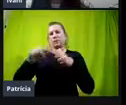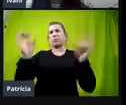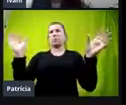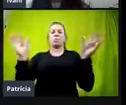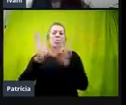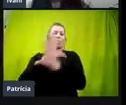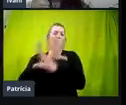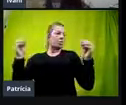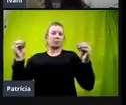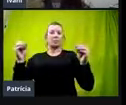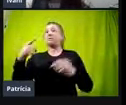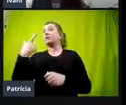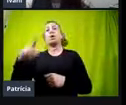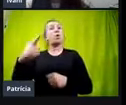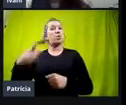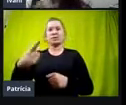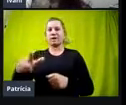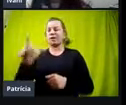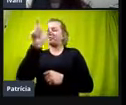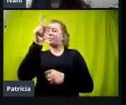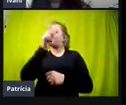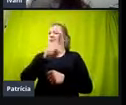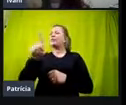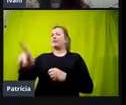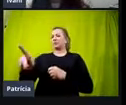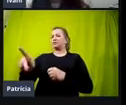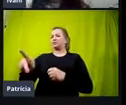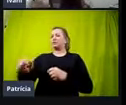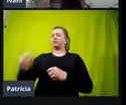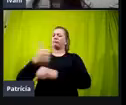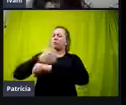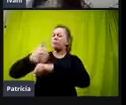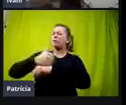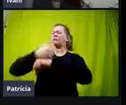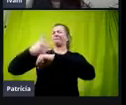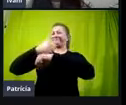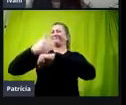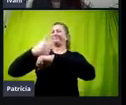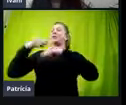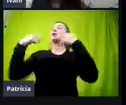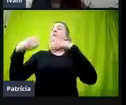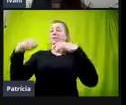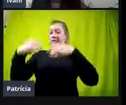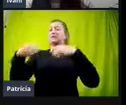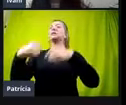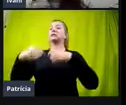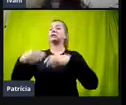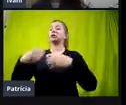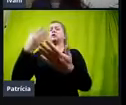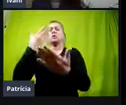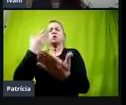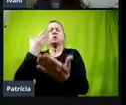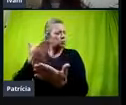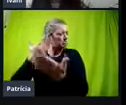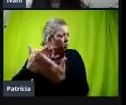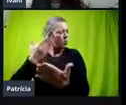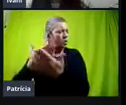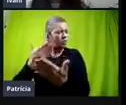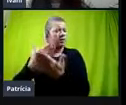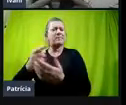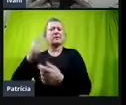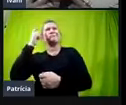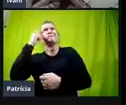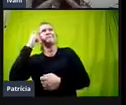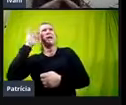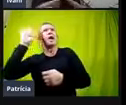também, né? Ela é uma professora profissional, um professor que precisa estudar muito, que precisa refletir